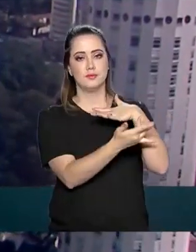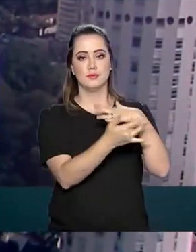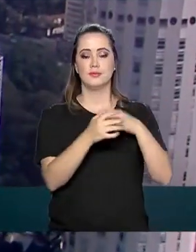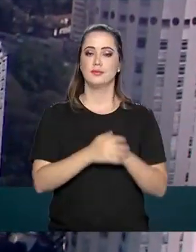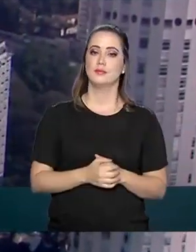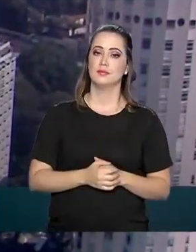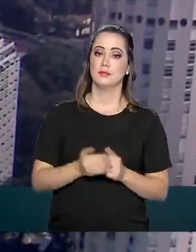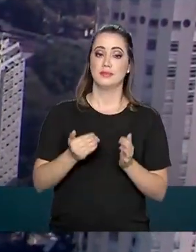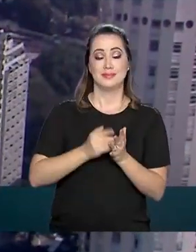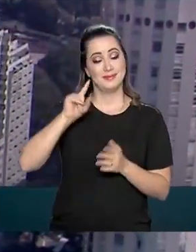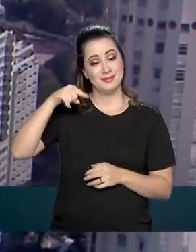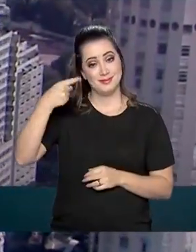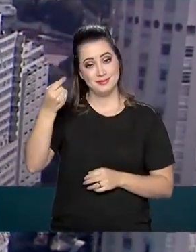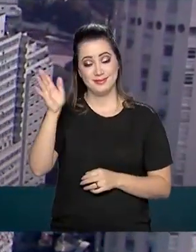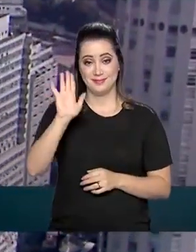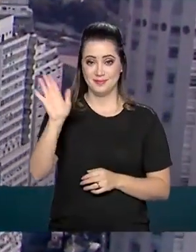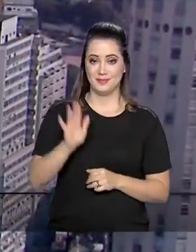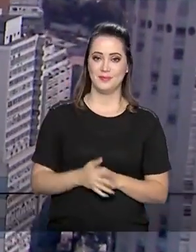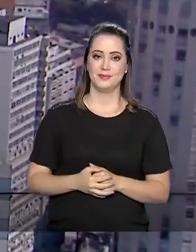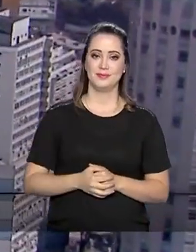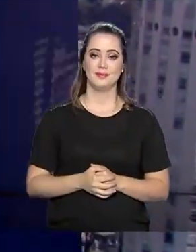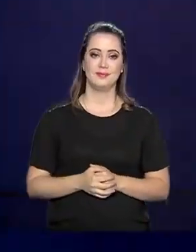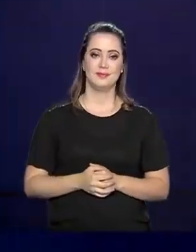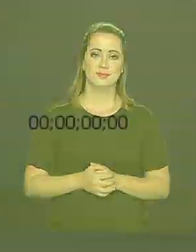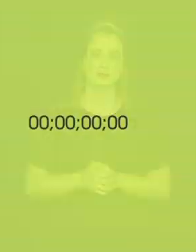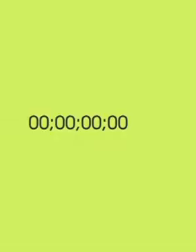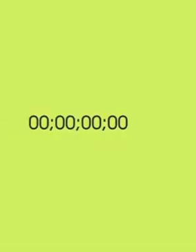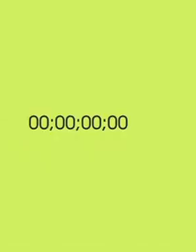pelas redes sociais. Até a próxima edição.